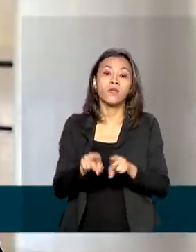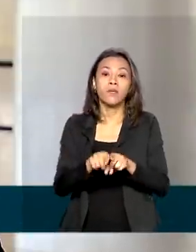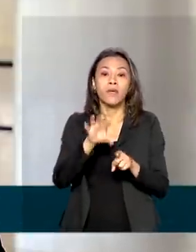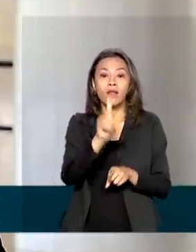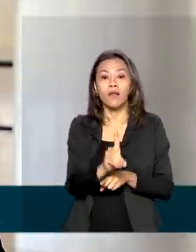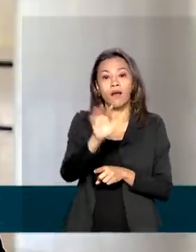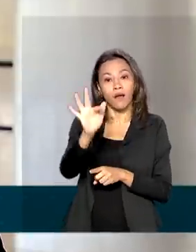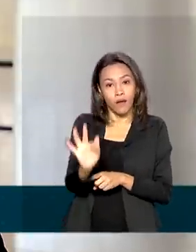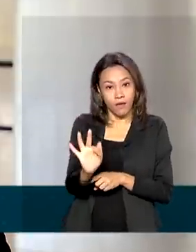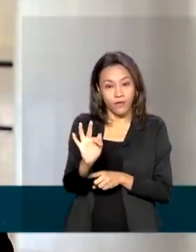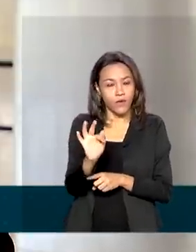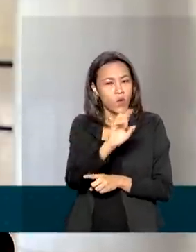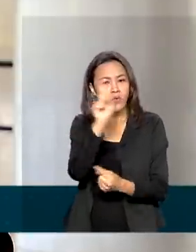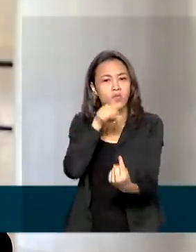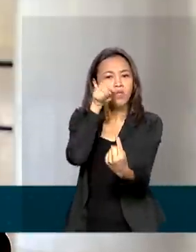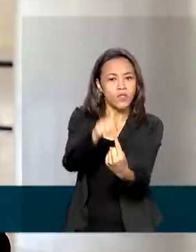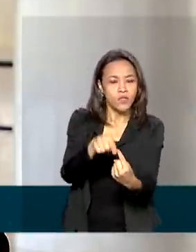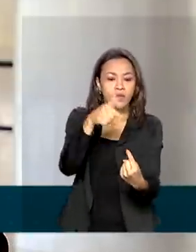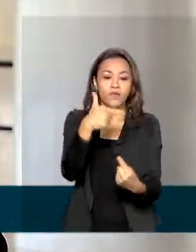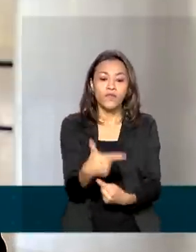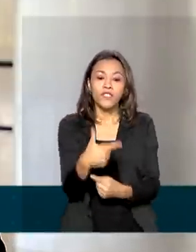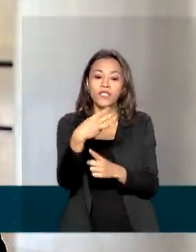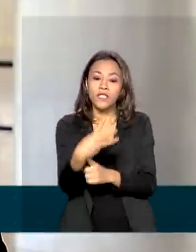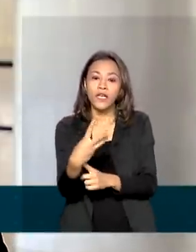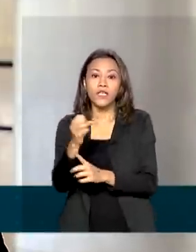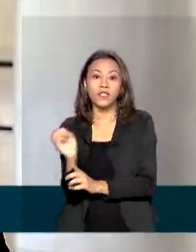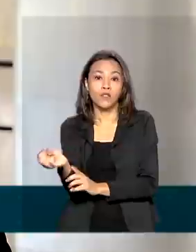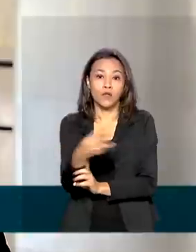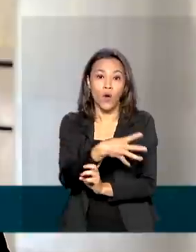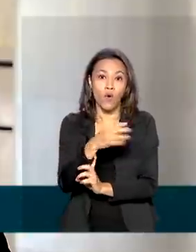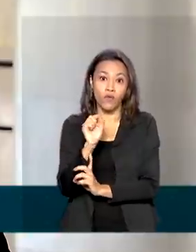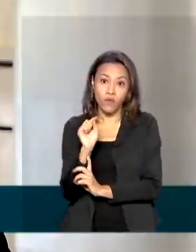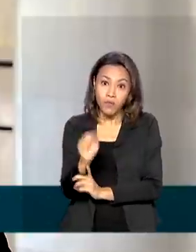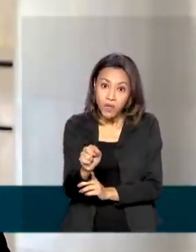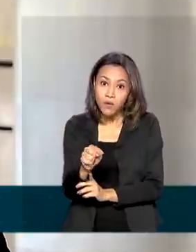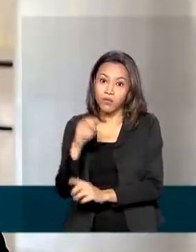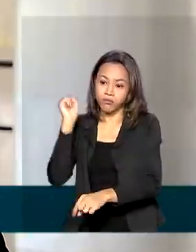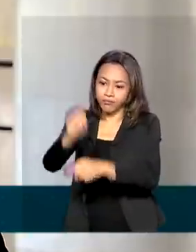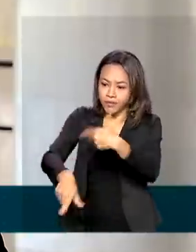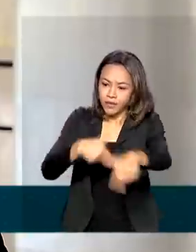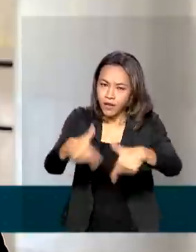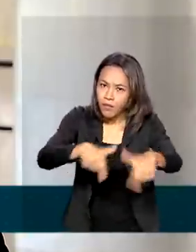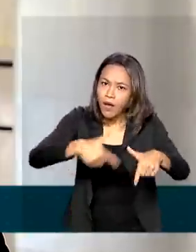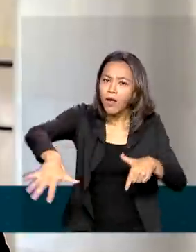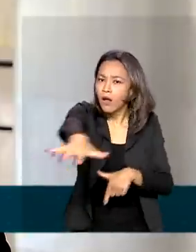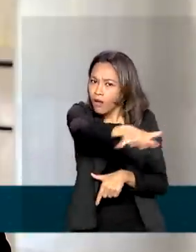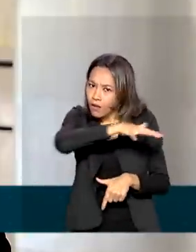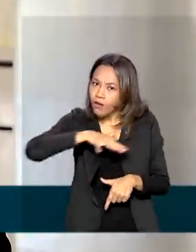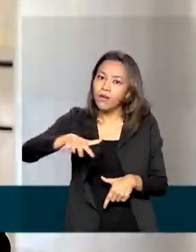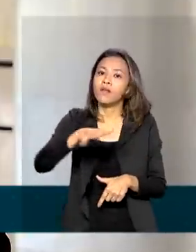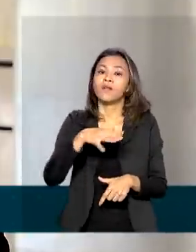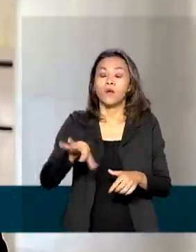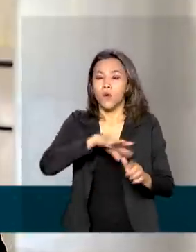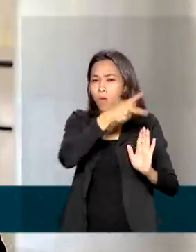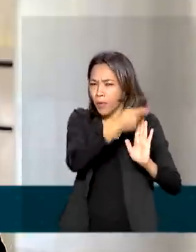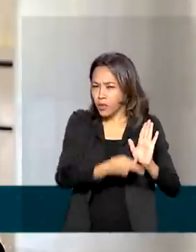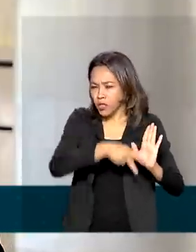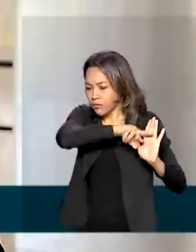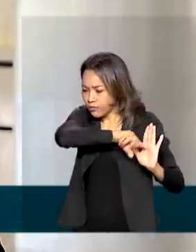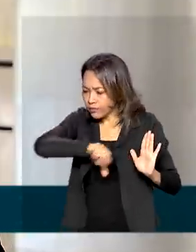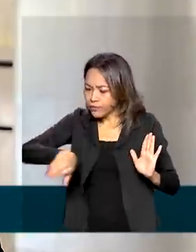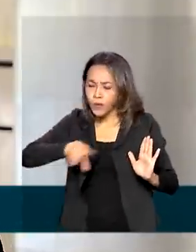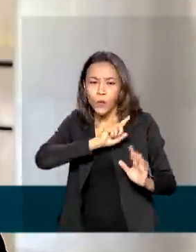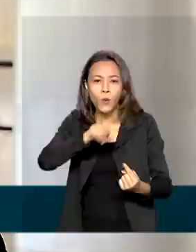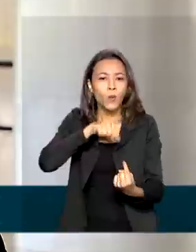expectativa é gerar pelo menos 23 mil novos empregos diretos e indiretos. Entre os projetos estão o